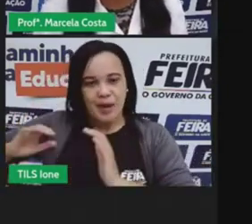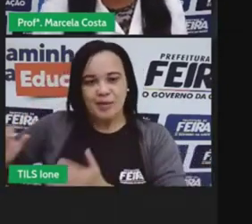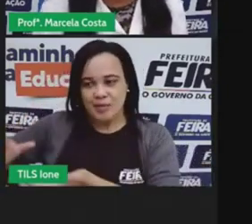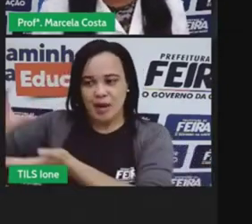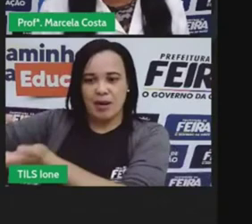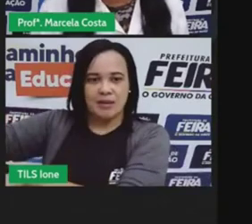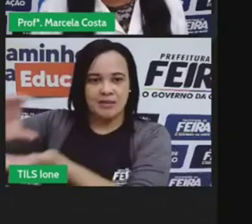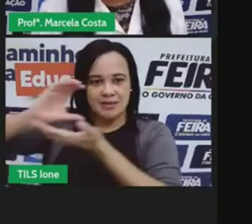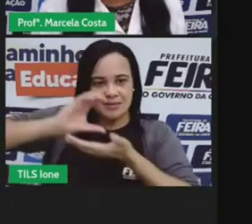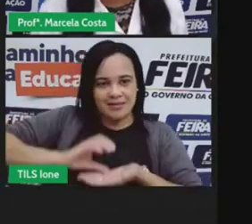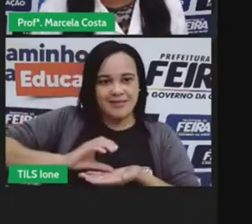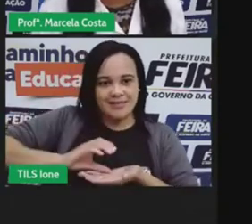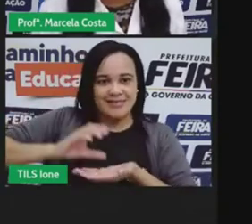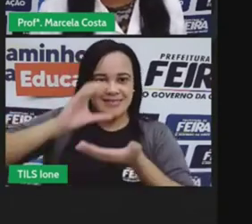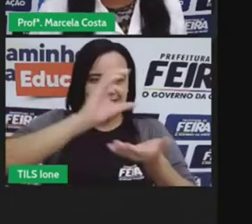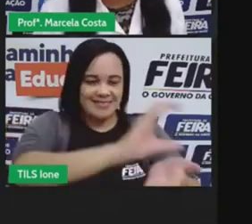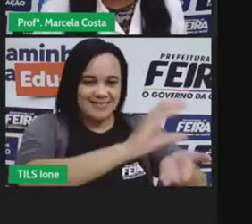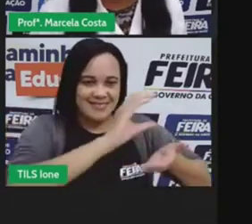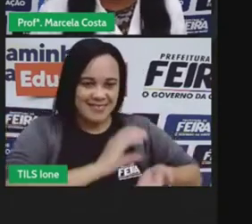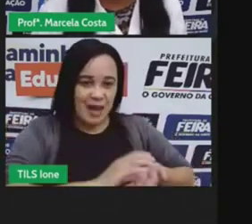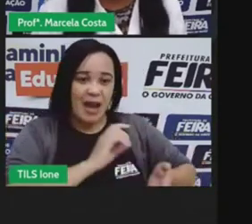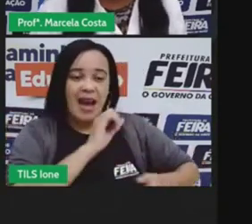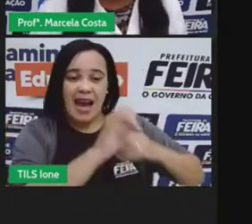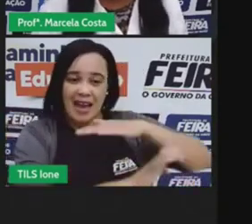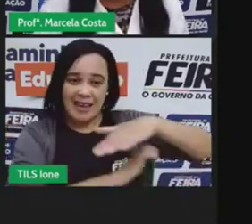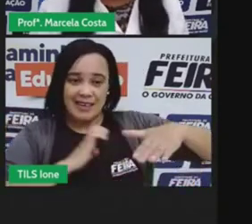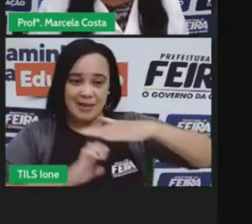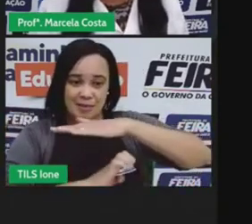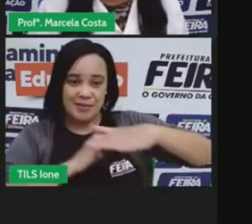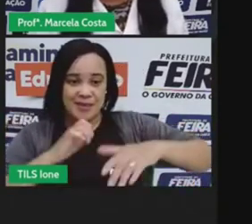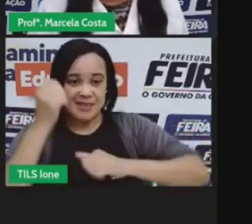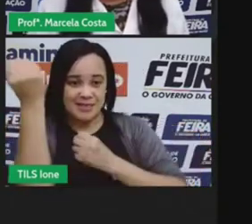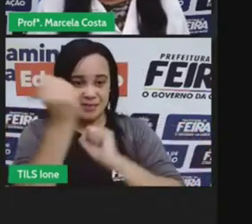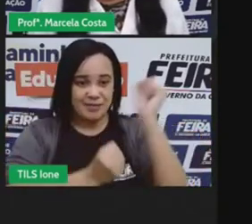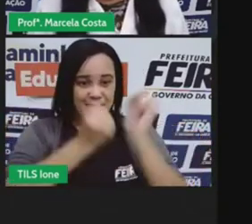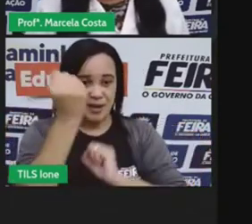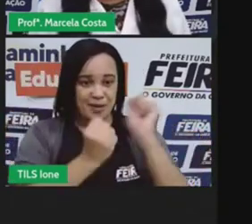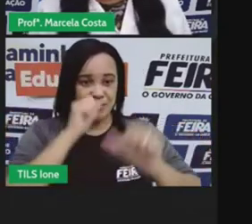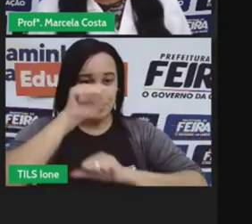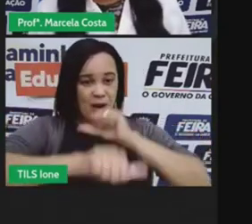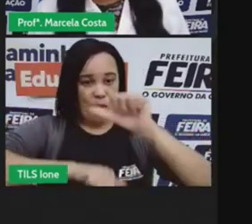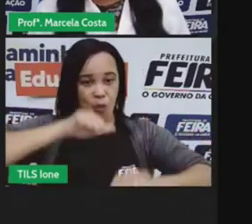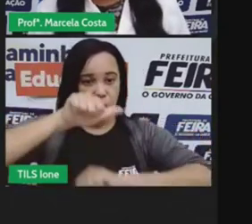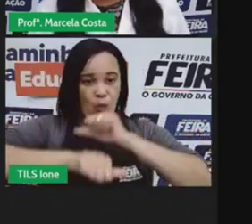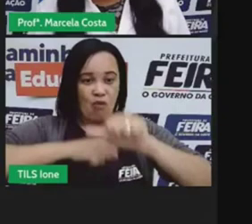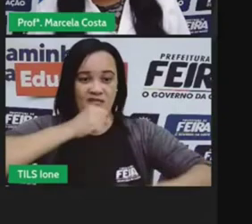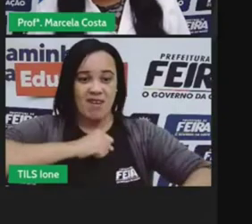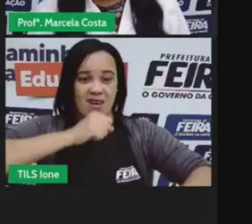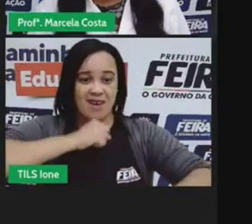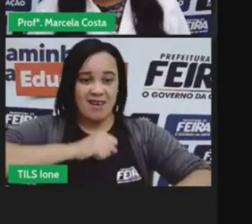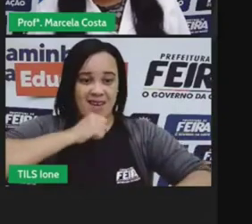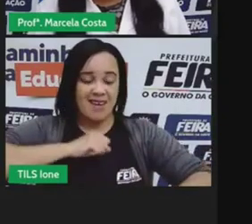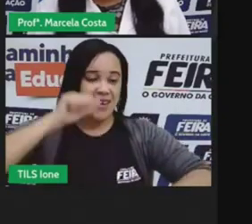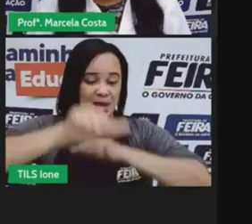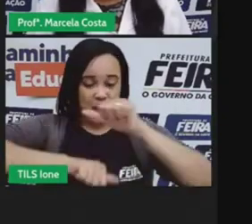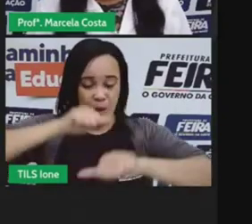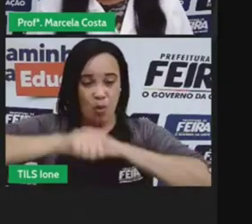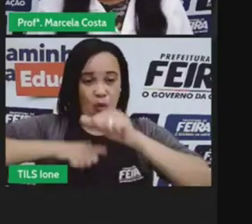reciclagem para ser transformado em outros produtos também pode repensar